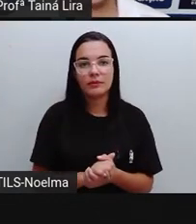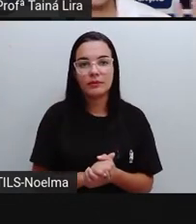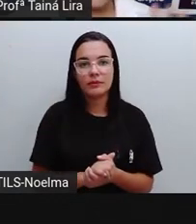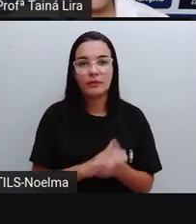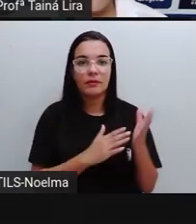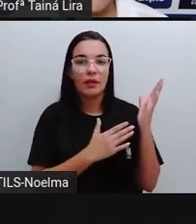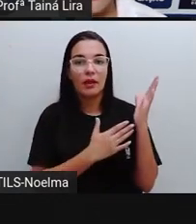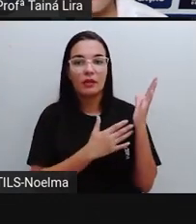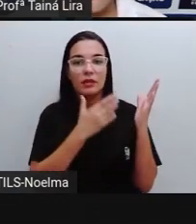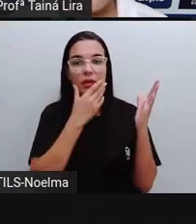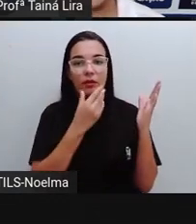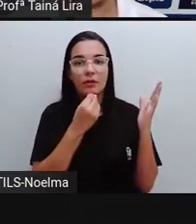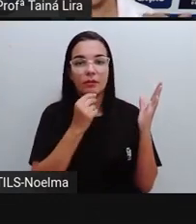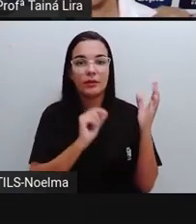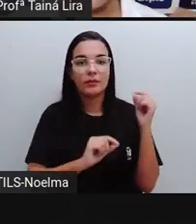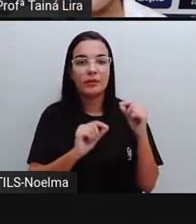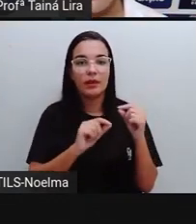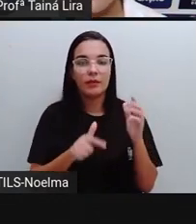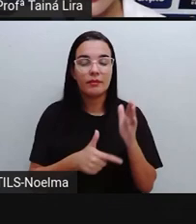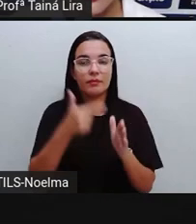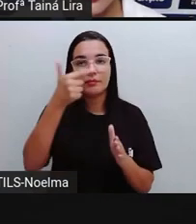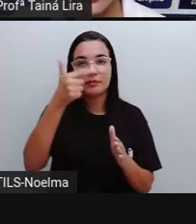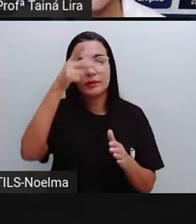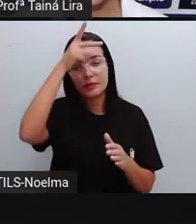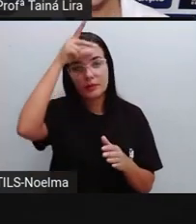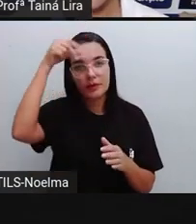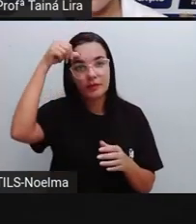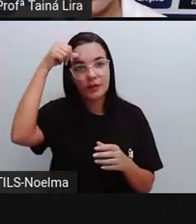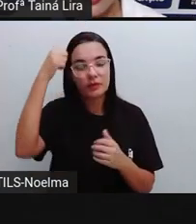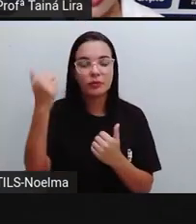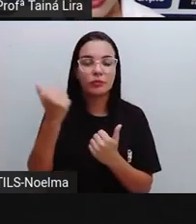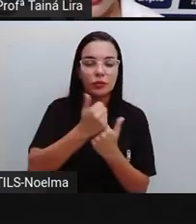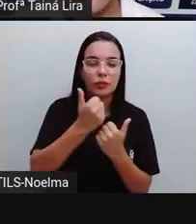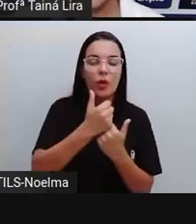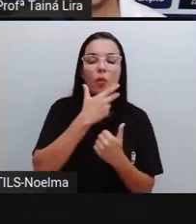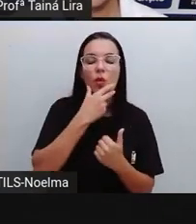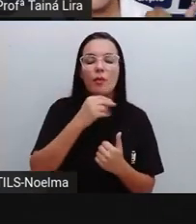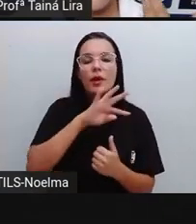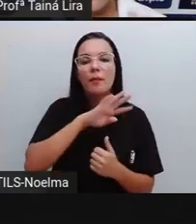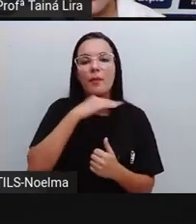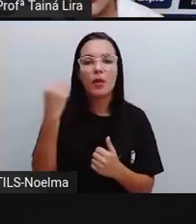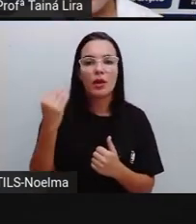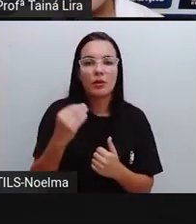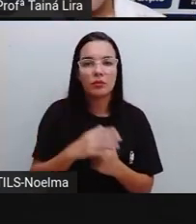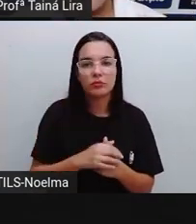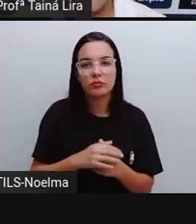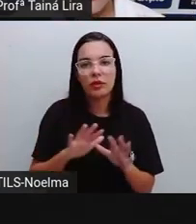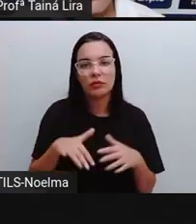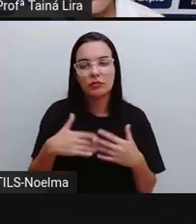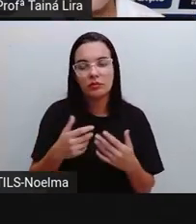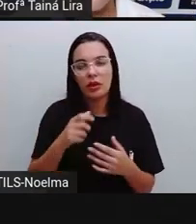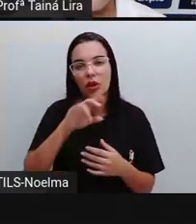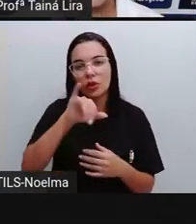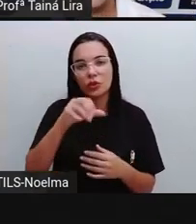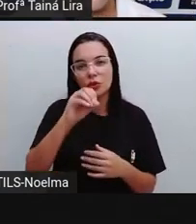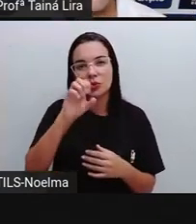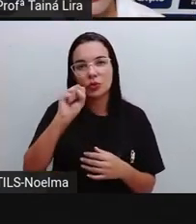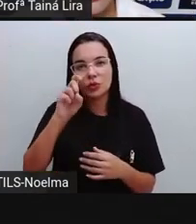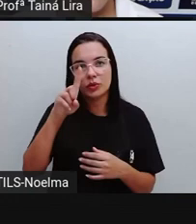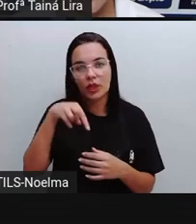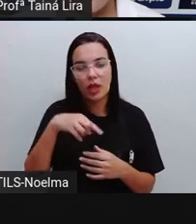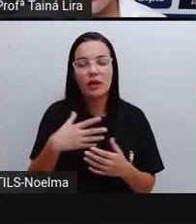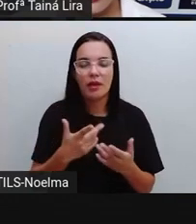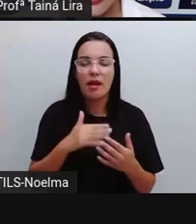Lailton Mascarenhas, que foi vice-prefeito de José Falcão e assumiu quando ele faleceu, tá? De